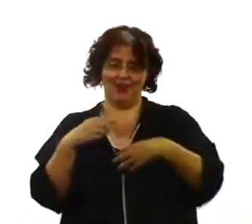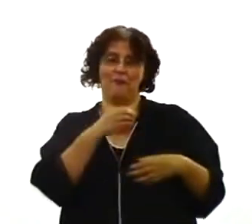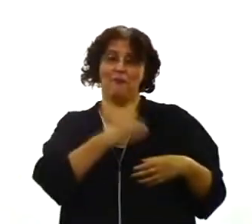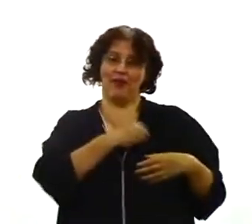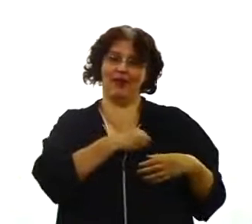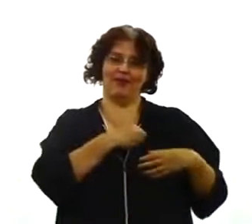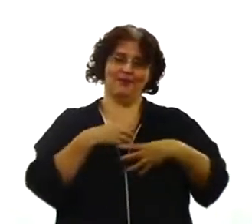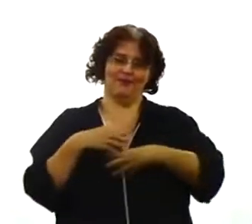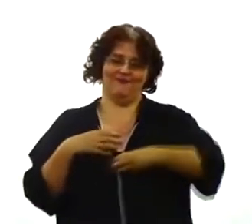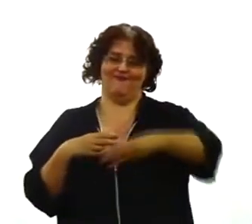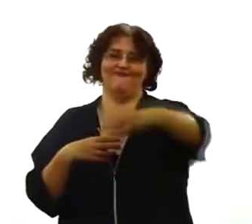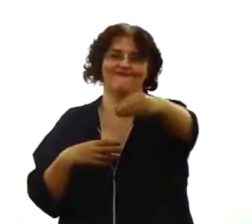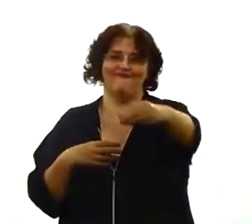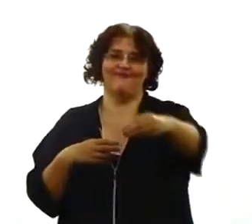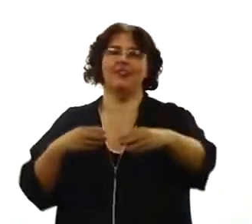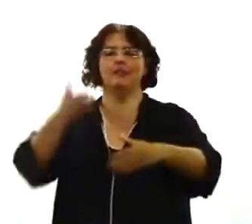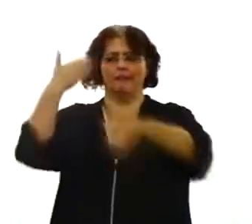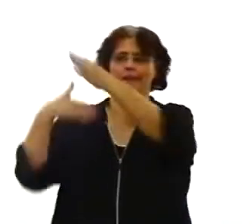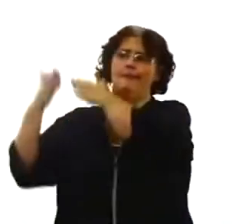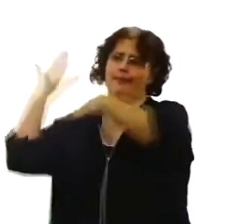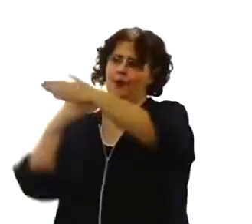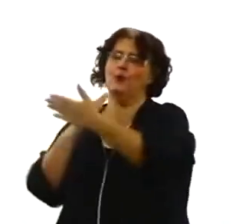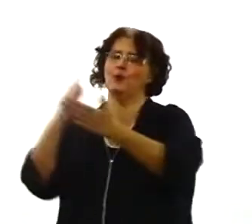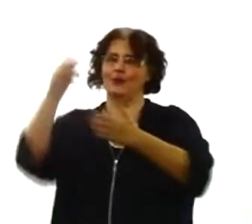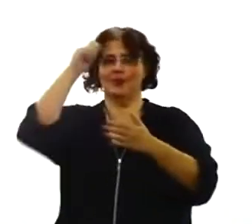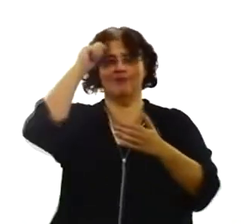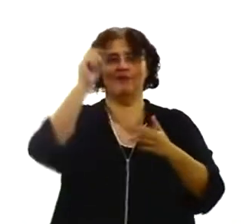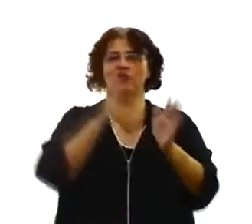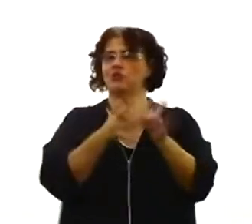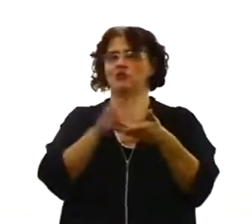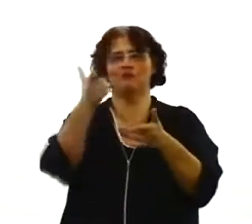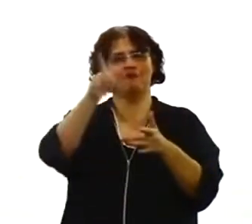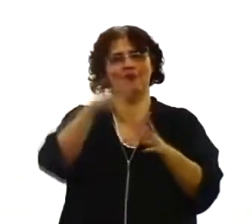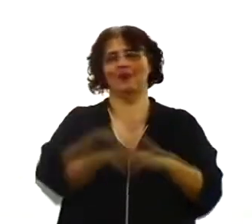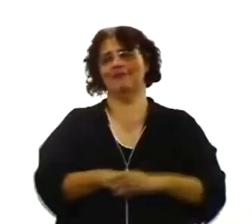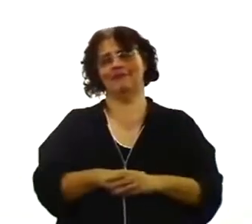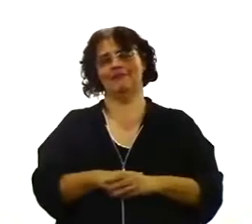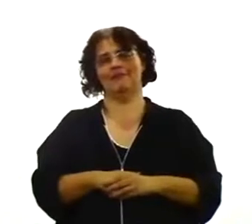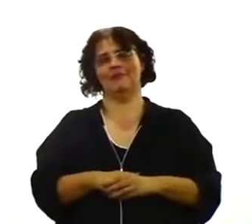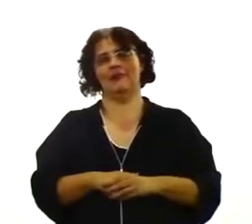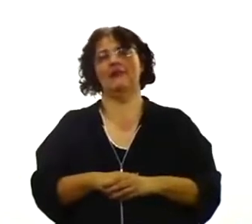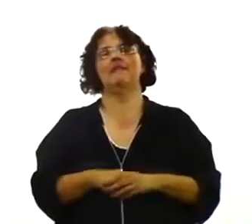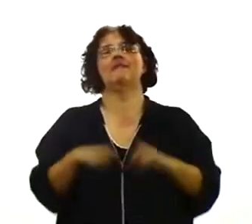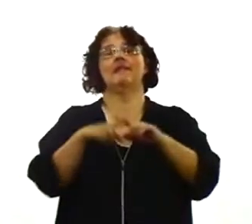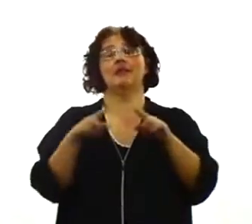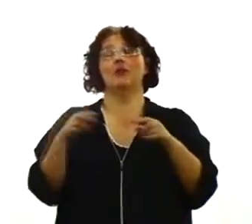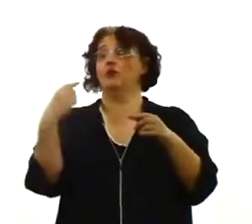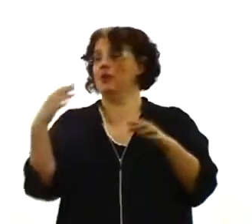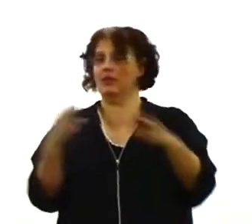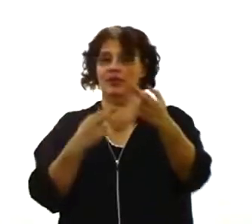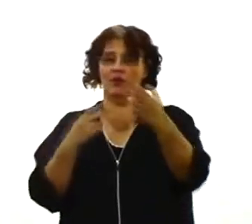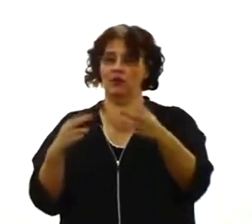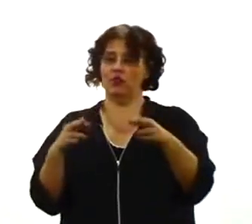que ofendeu a Deus. E que colocou a humanidade toda numa situação de dívida. Um